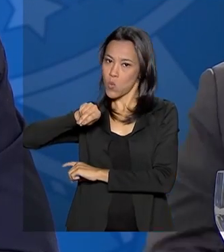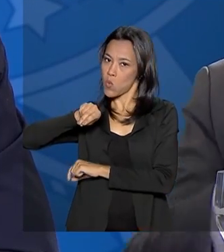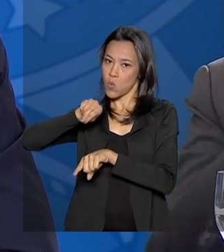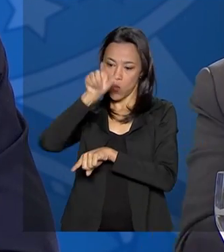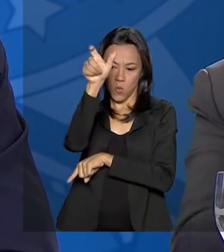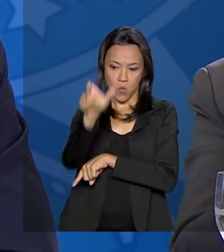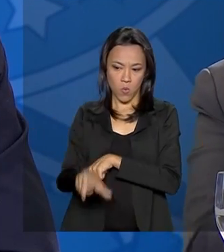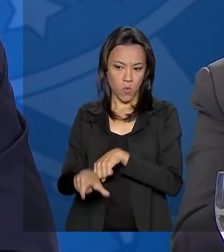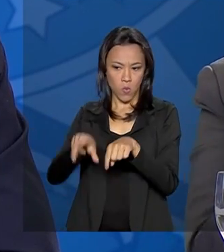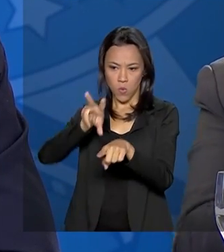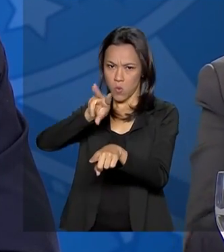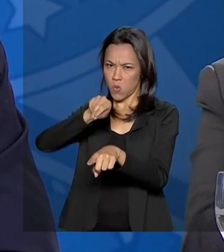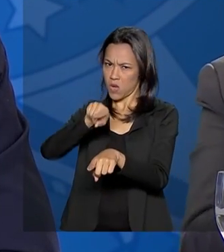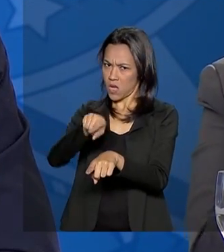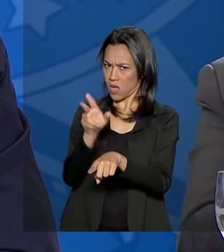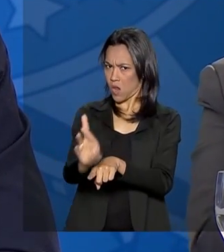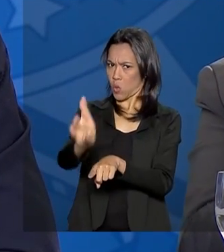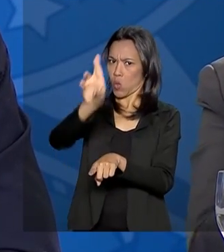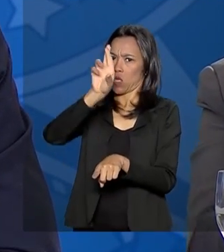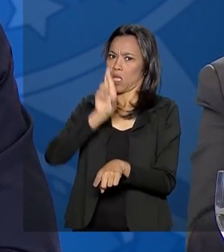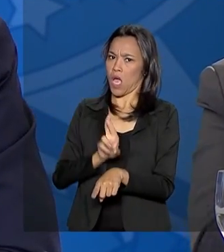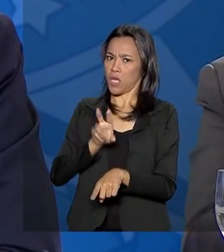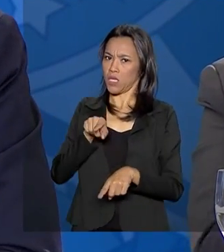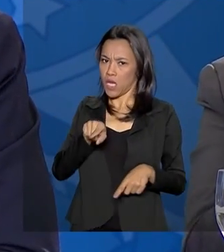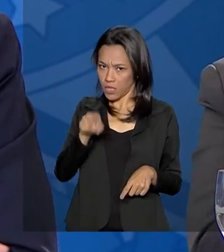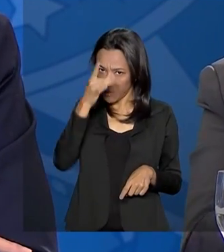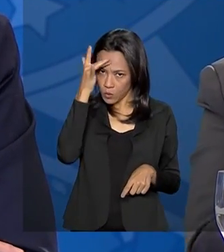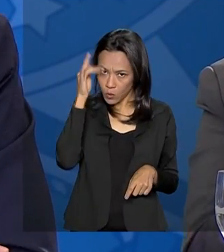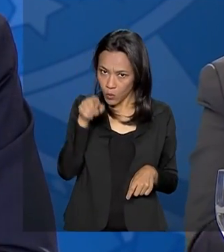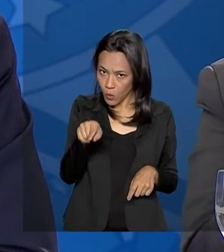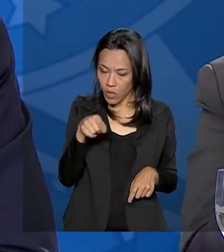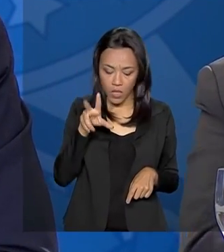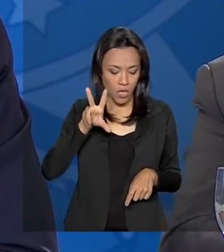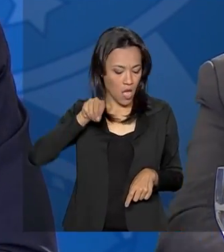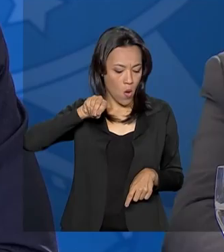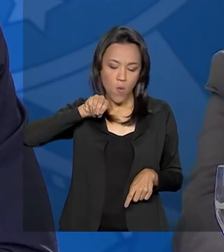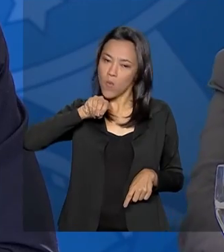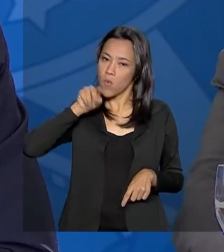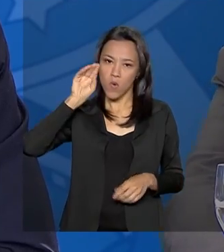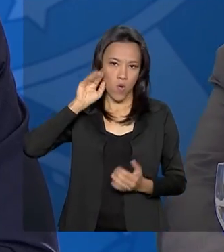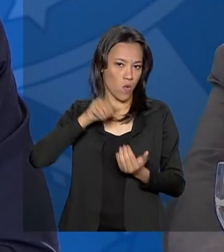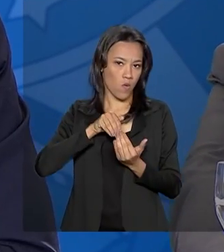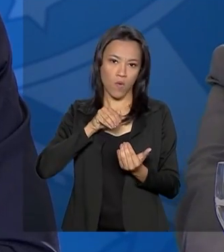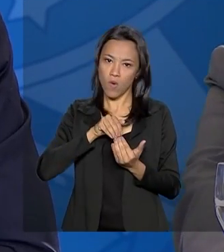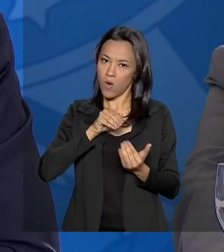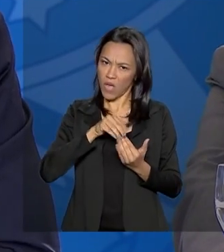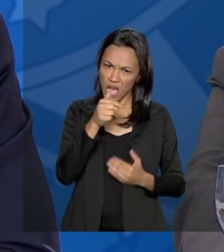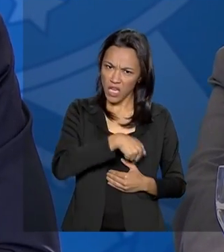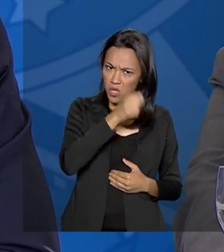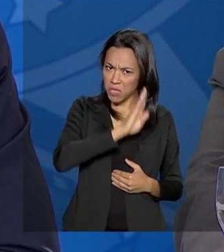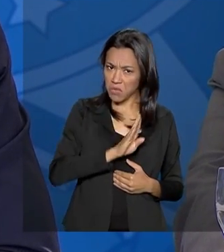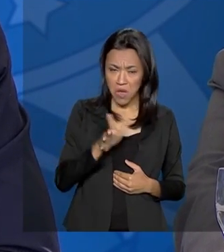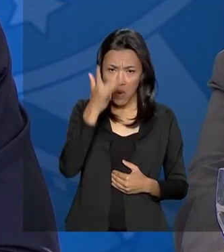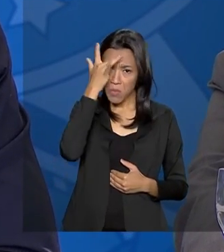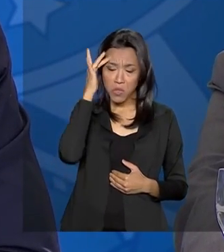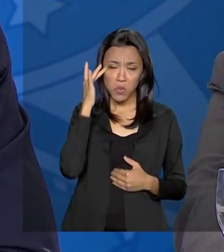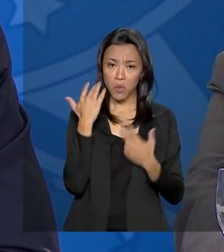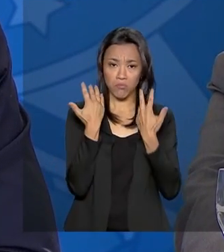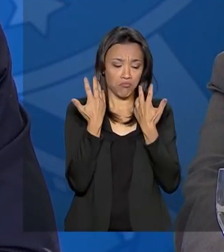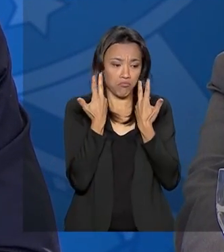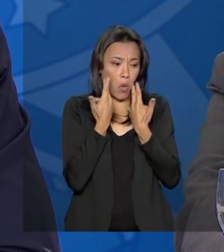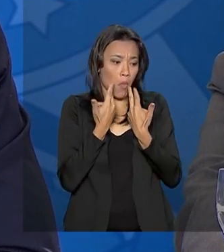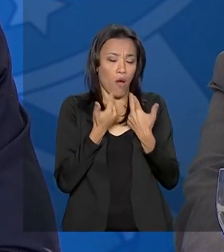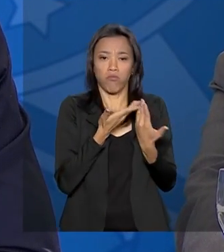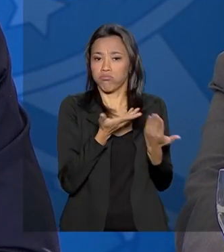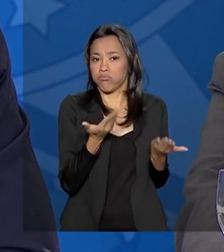autoridade, como autoridade aqui no Brasil. Ele é um cidadão, como outro